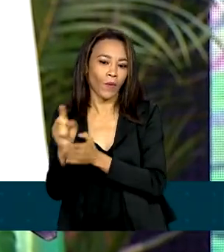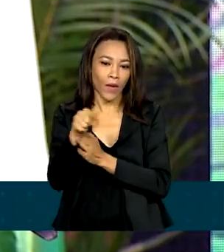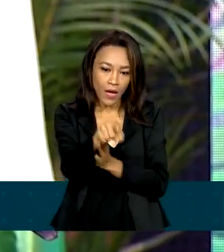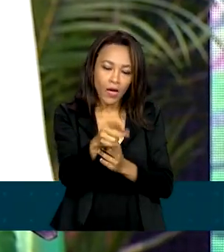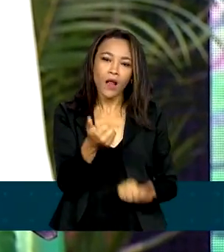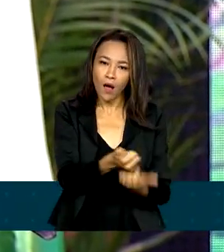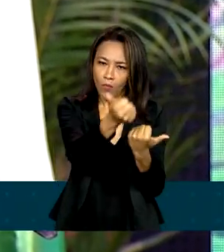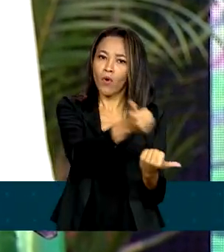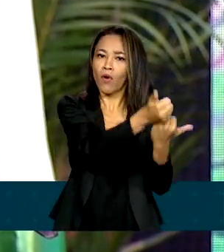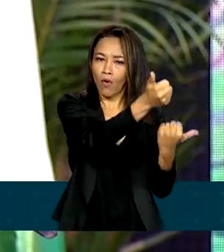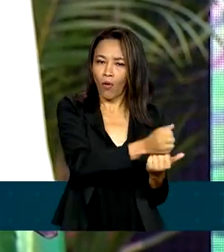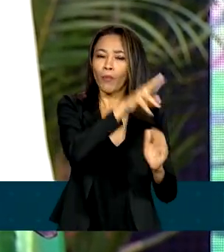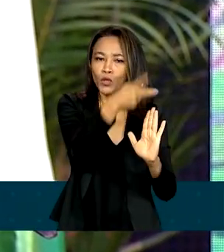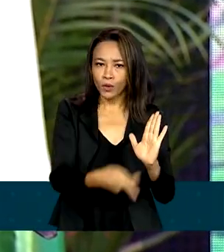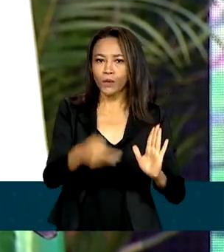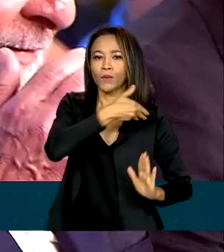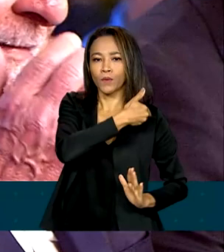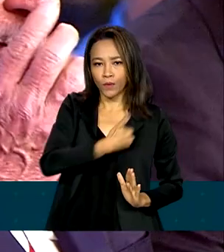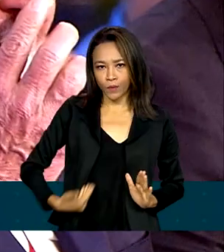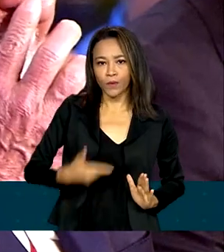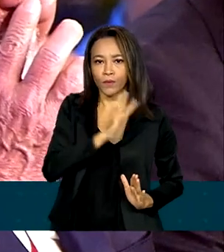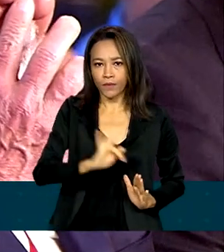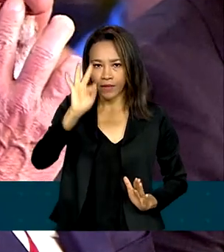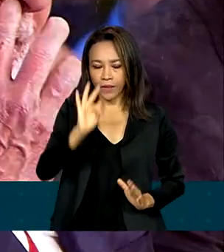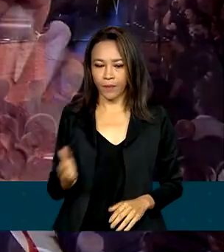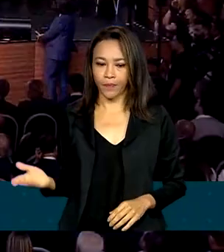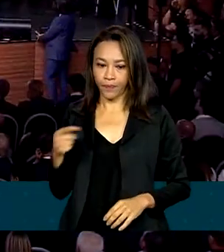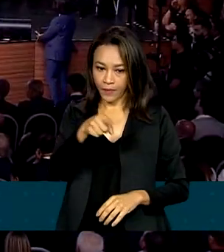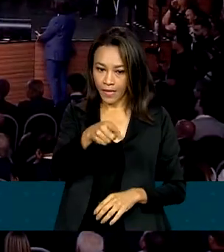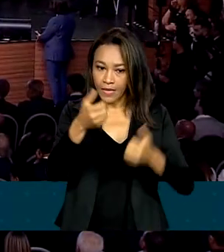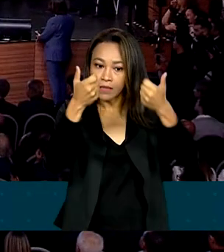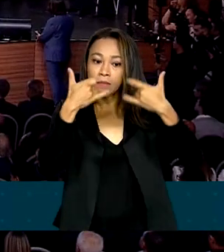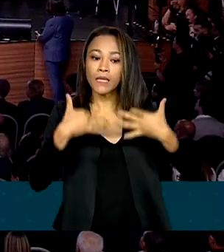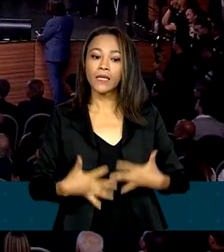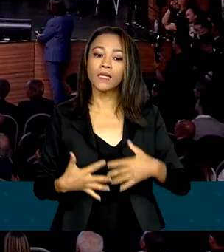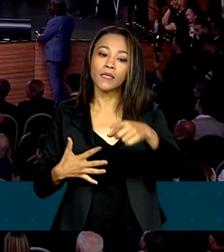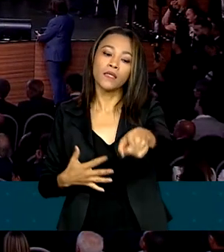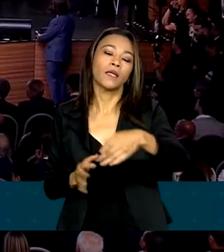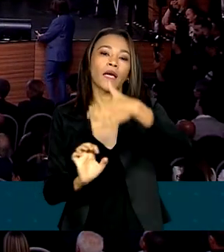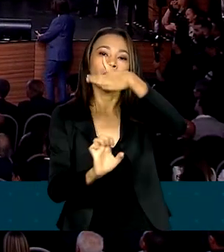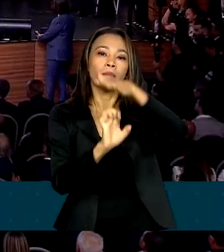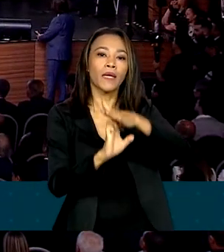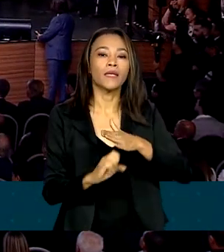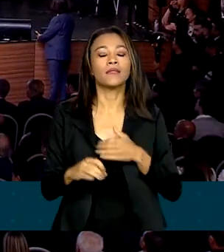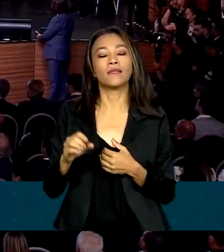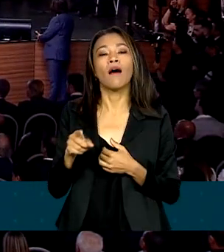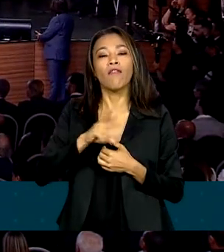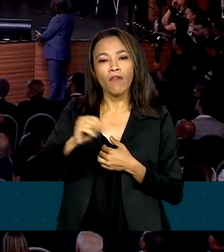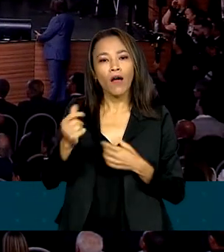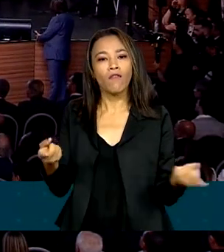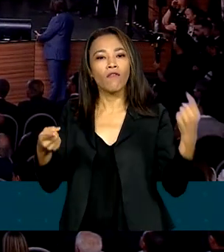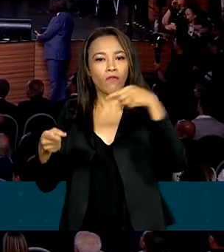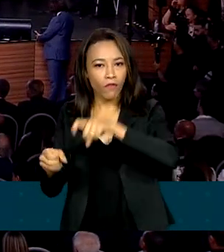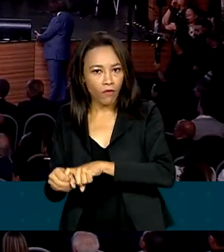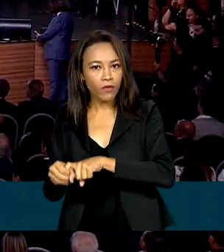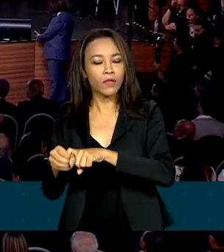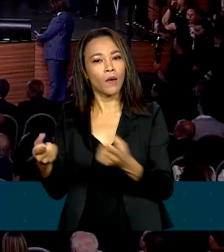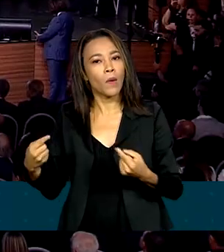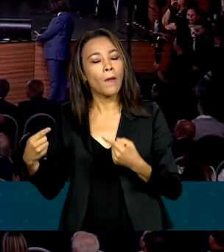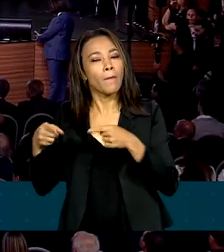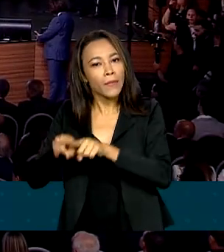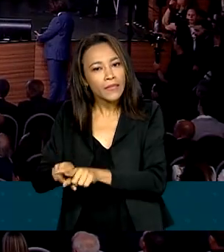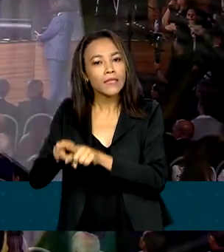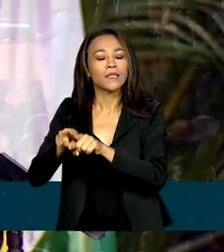projetos sociais do governo federal. Itaipu voltará a colaborar ativamente com o governo federal, com os